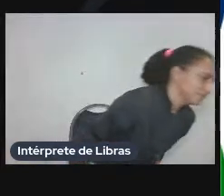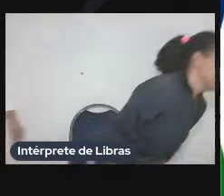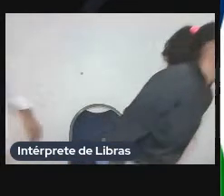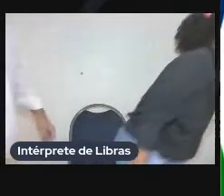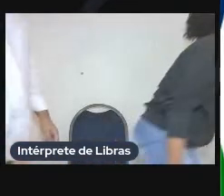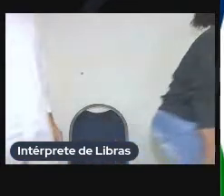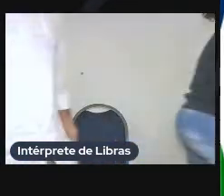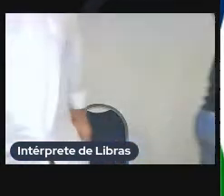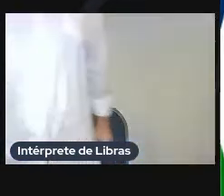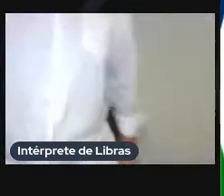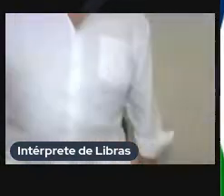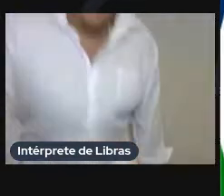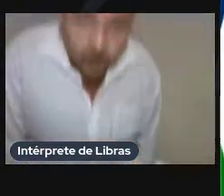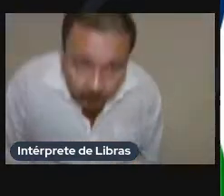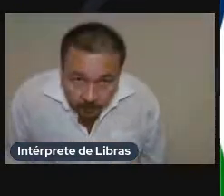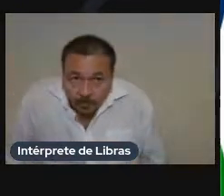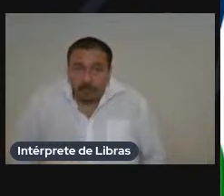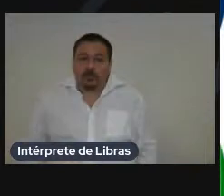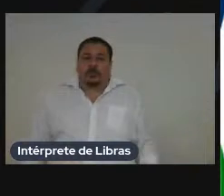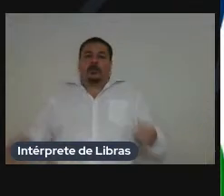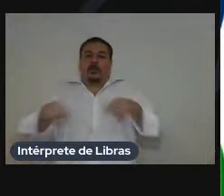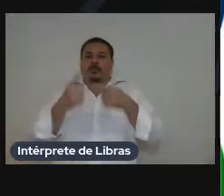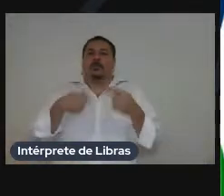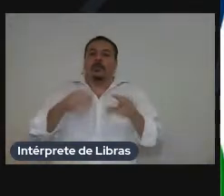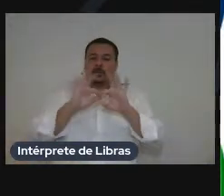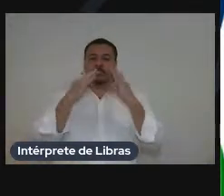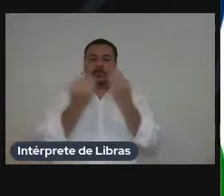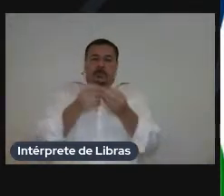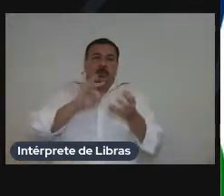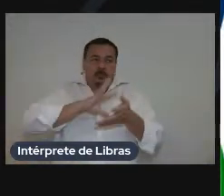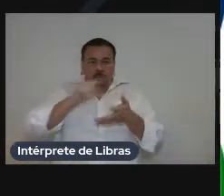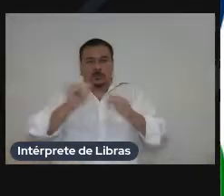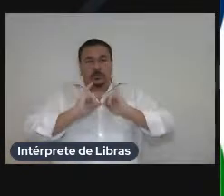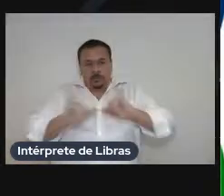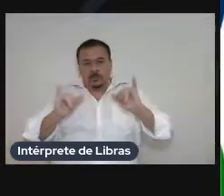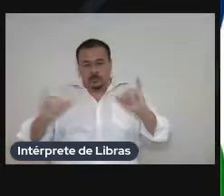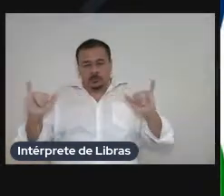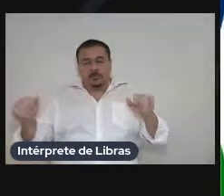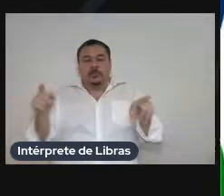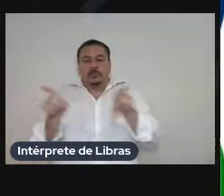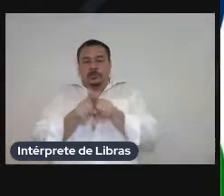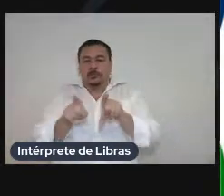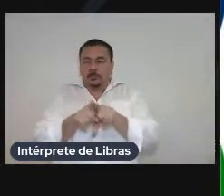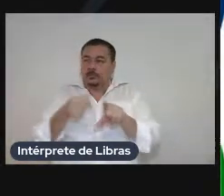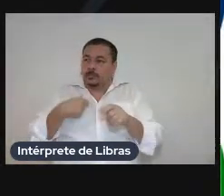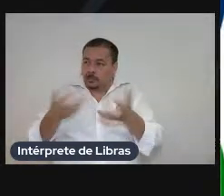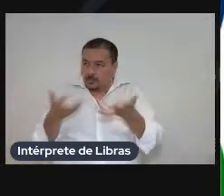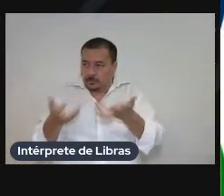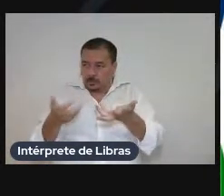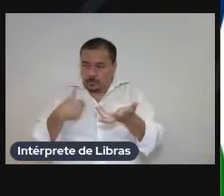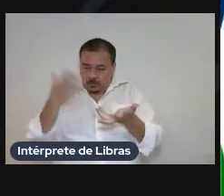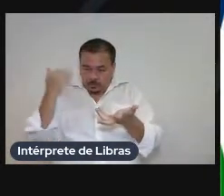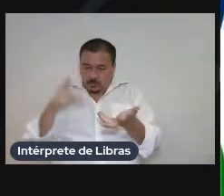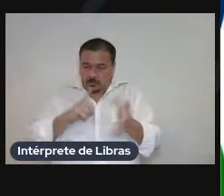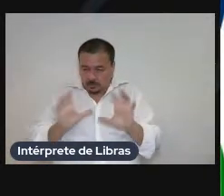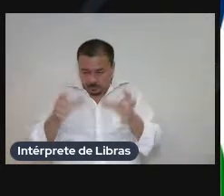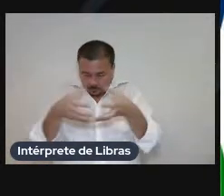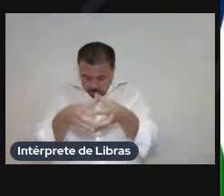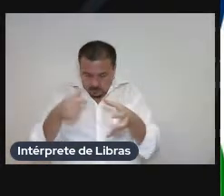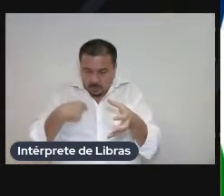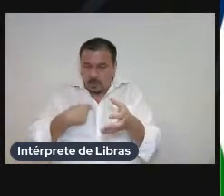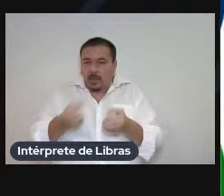informações que nós vamos querer que apareçam na entrada né temos aqui expressão original